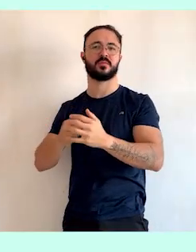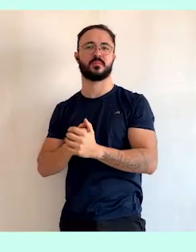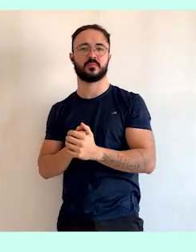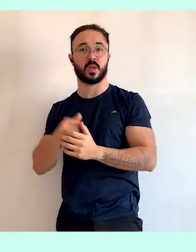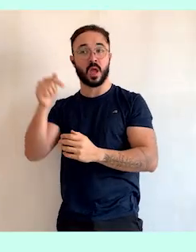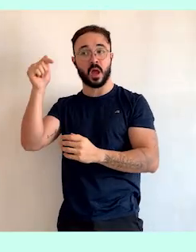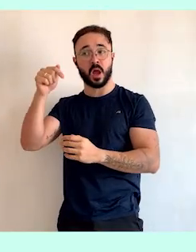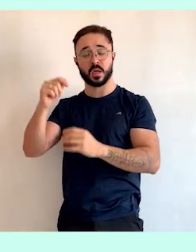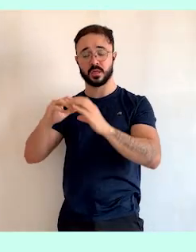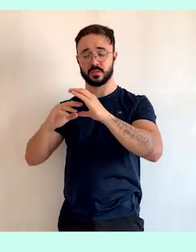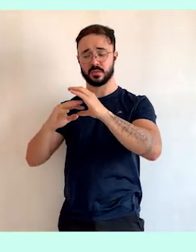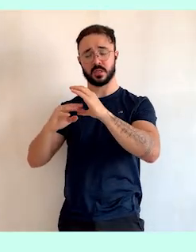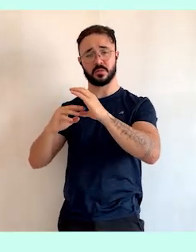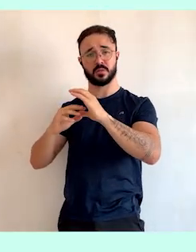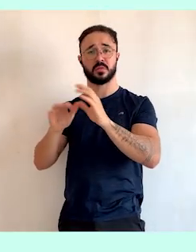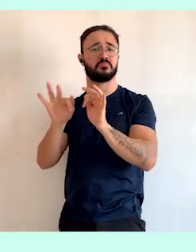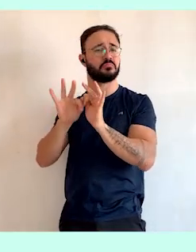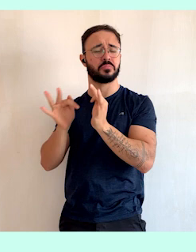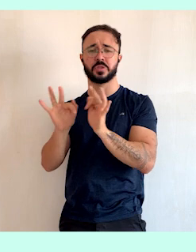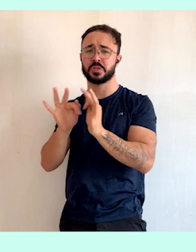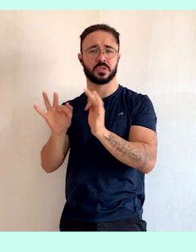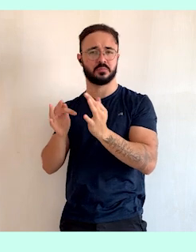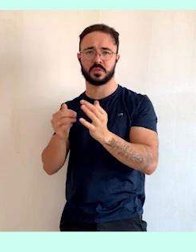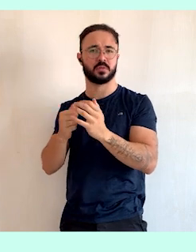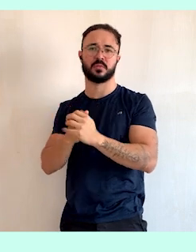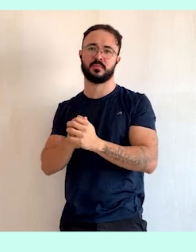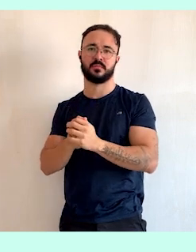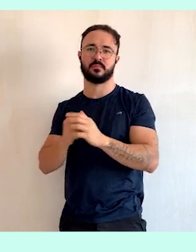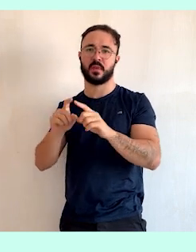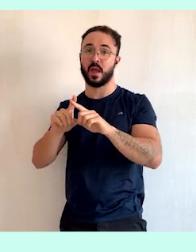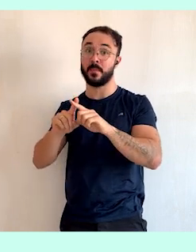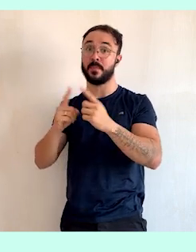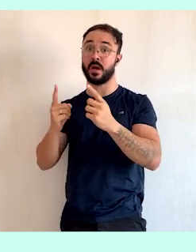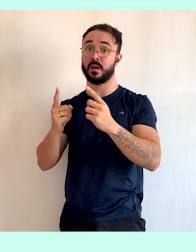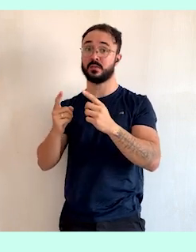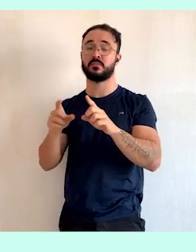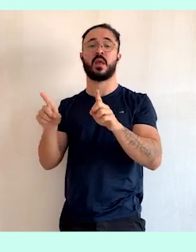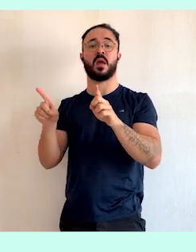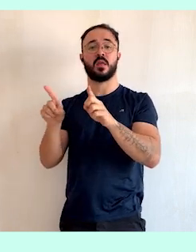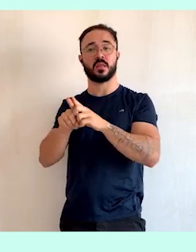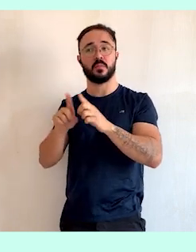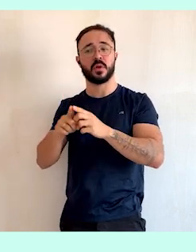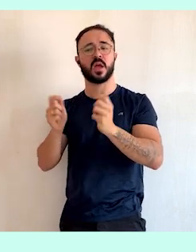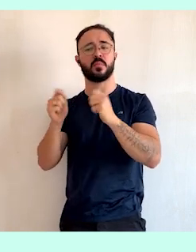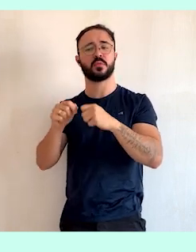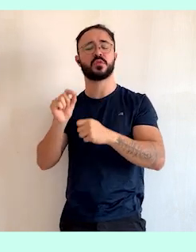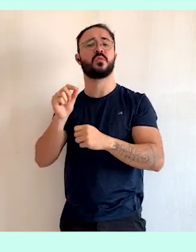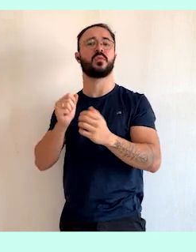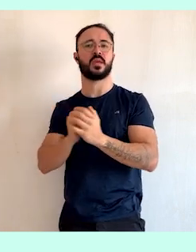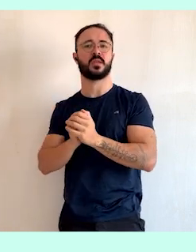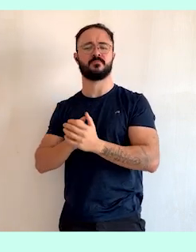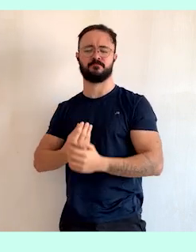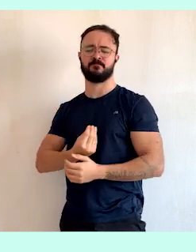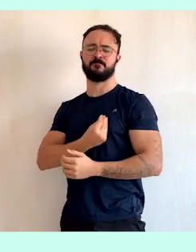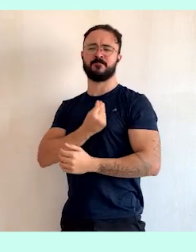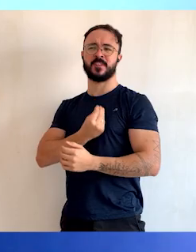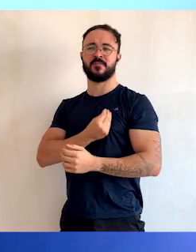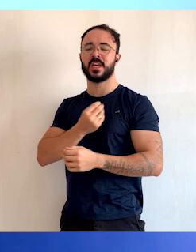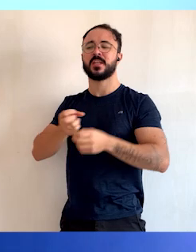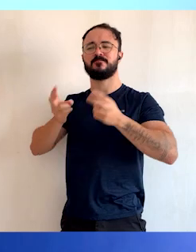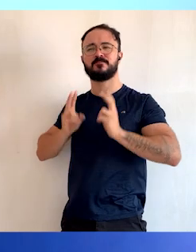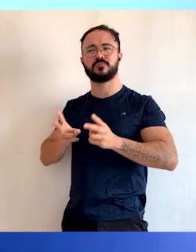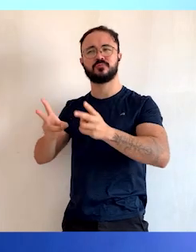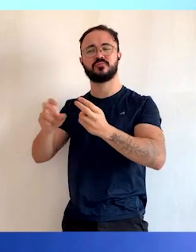complexa, mas é uma célula que tem a capacidade de sobreviver no nosso planeta.